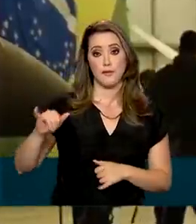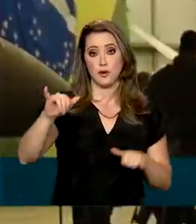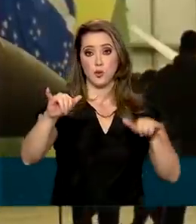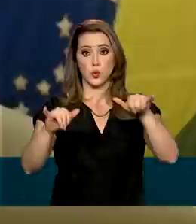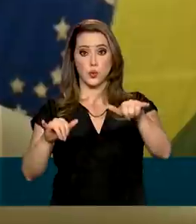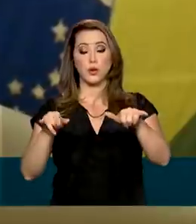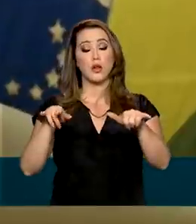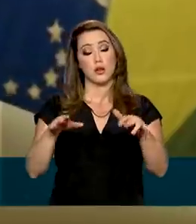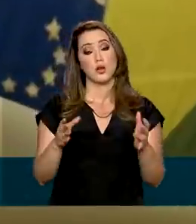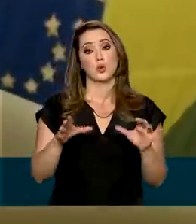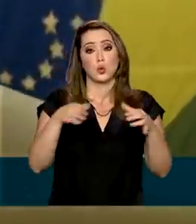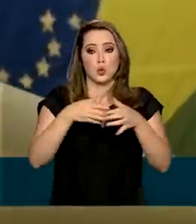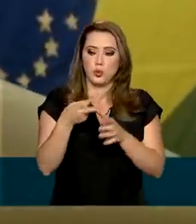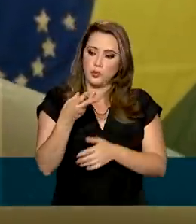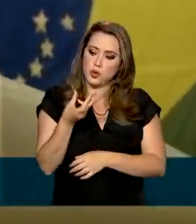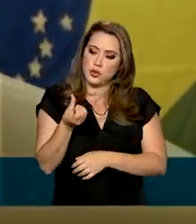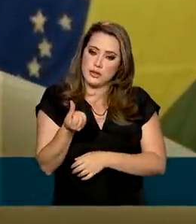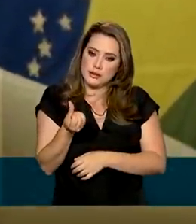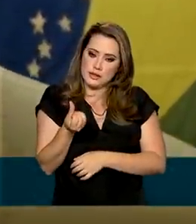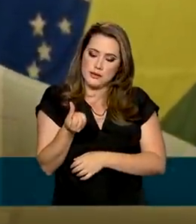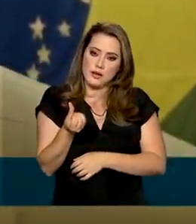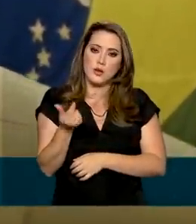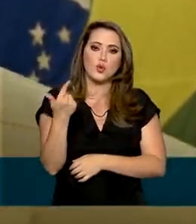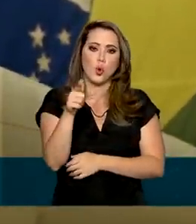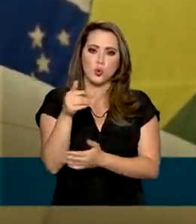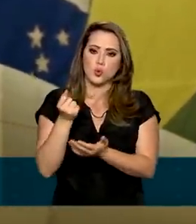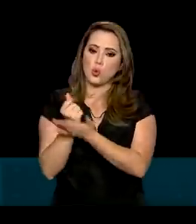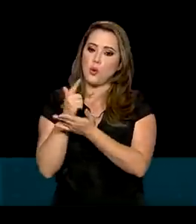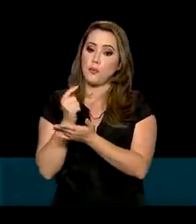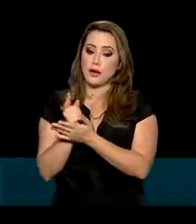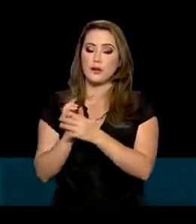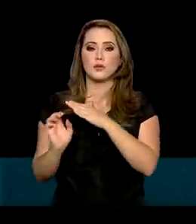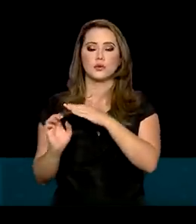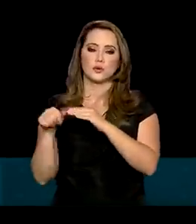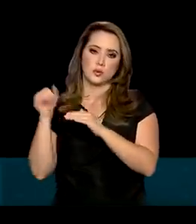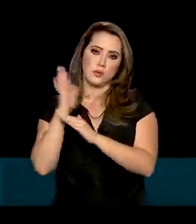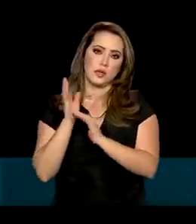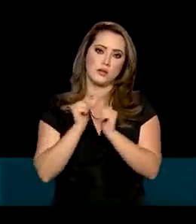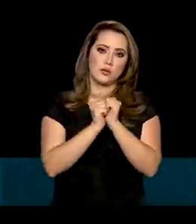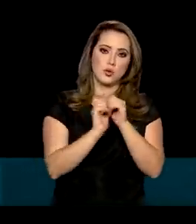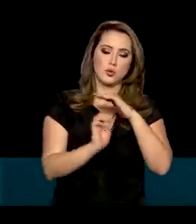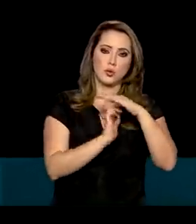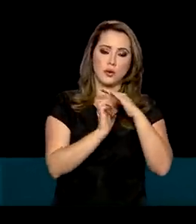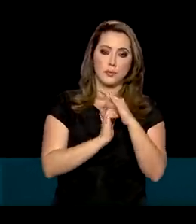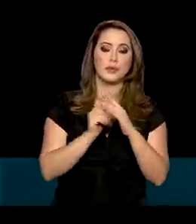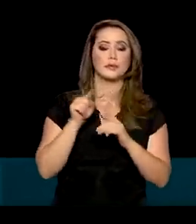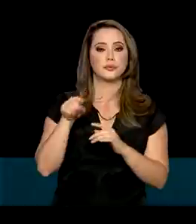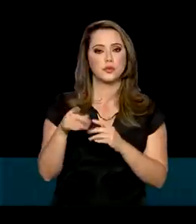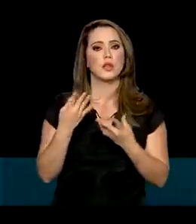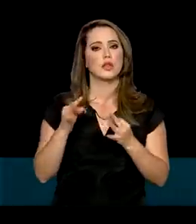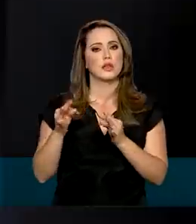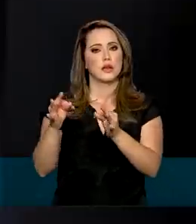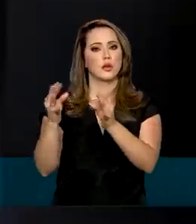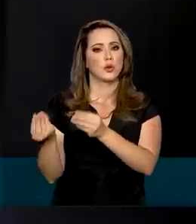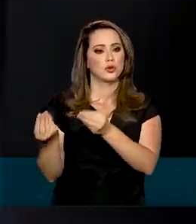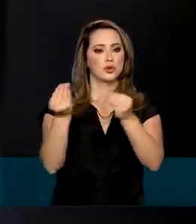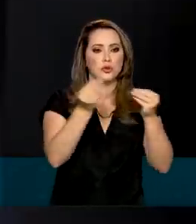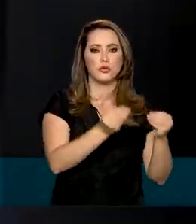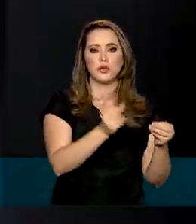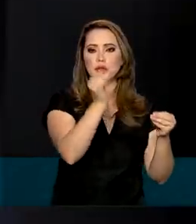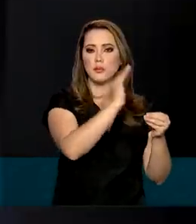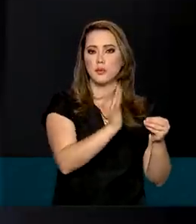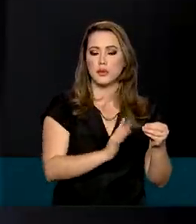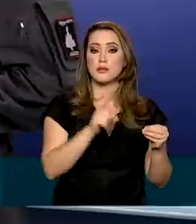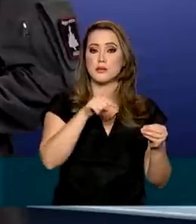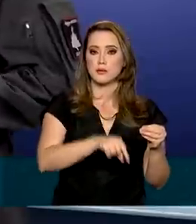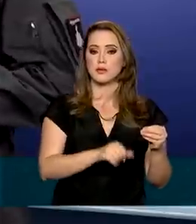36. O contrato entre o Brasil e a empresa sueca prevê a transferência de tecnologia para a indústria nacional